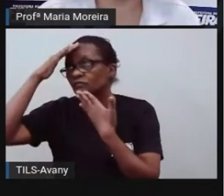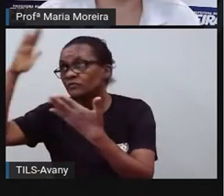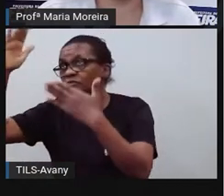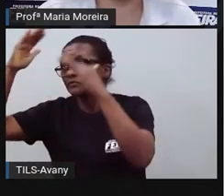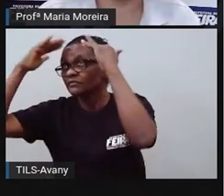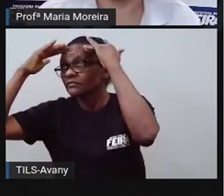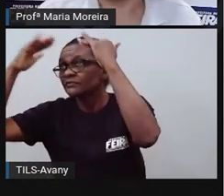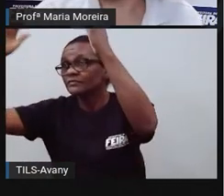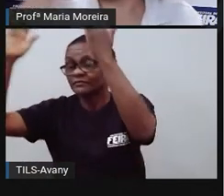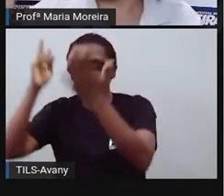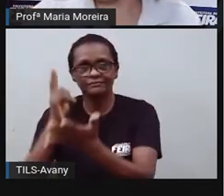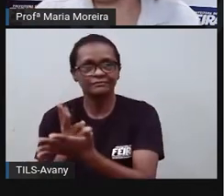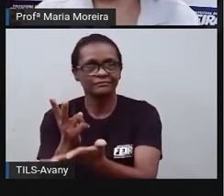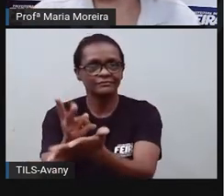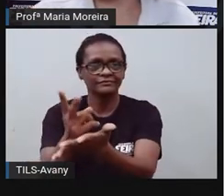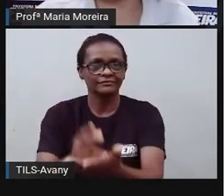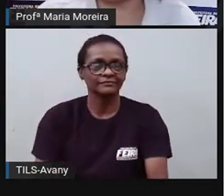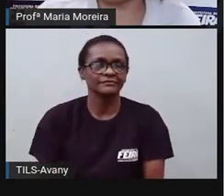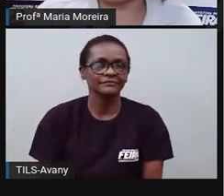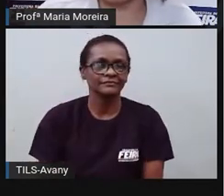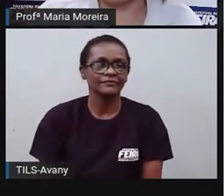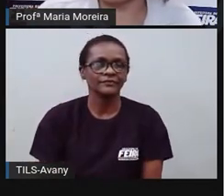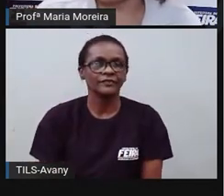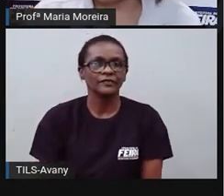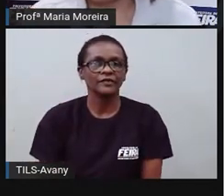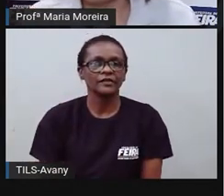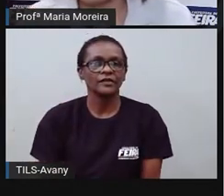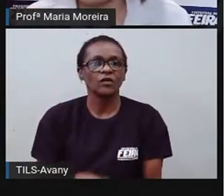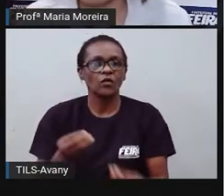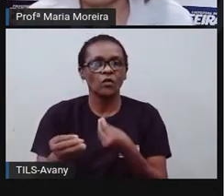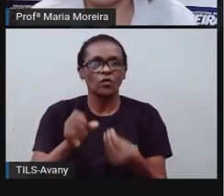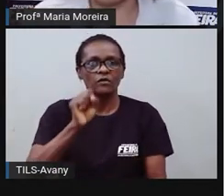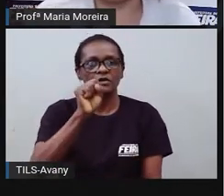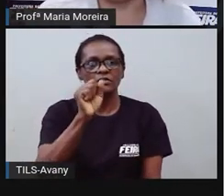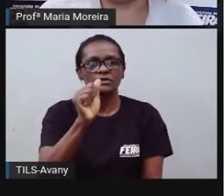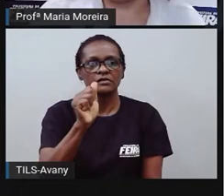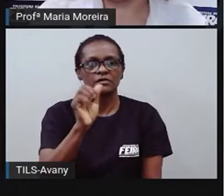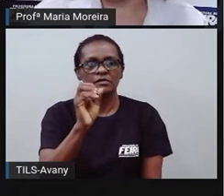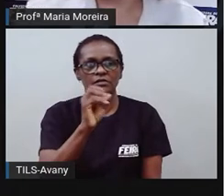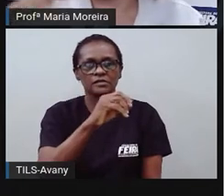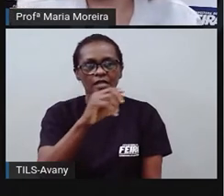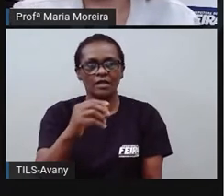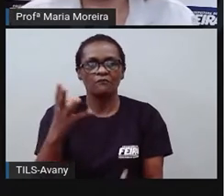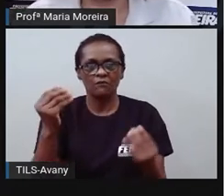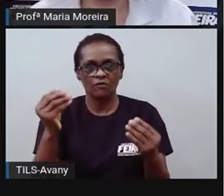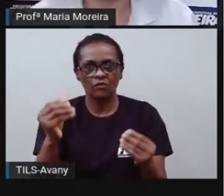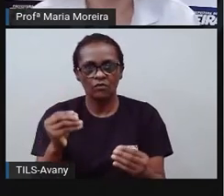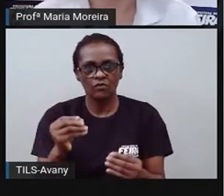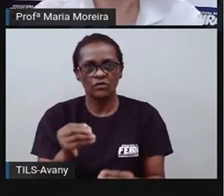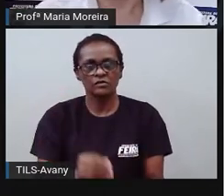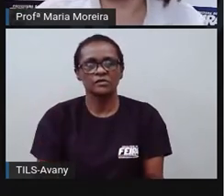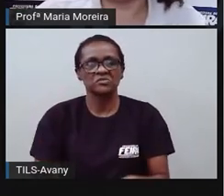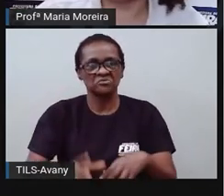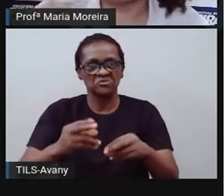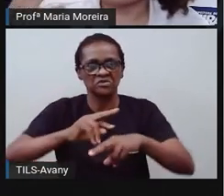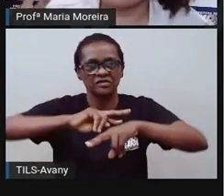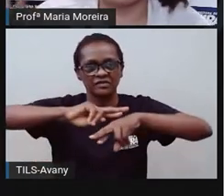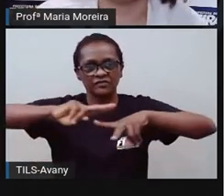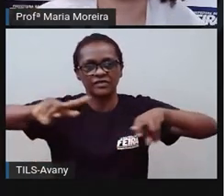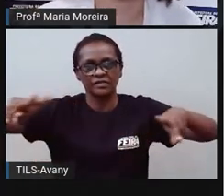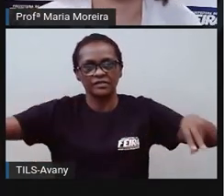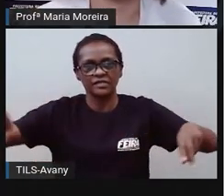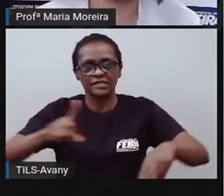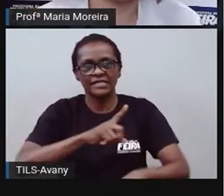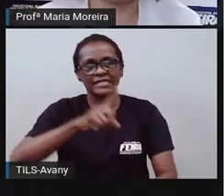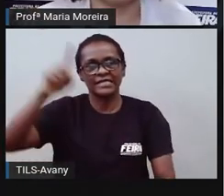A pesquisa. São Cosme e São Damião, Santa Bárbara, e aí tem Oxum, e aí existem